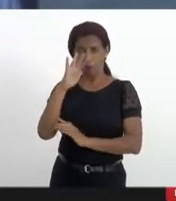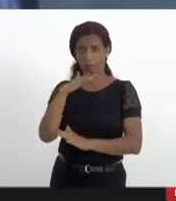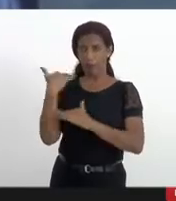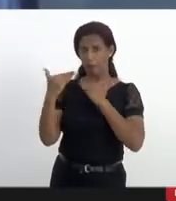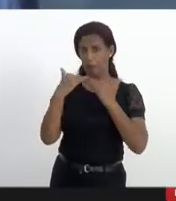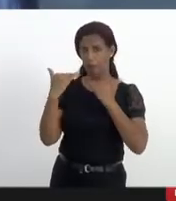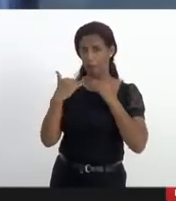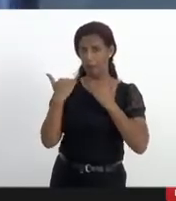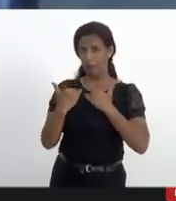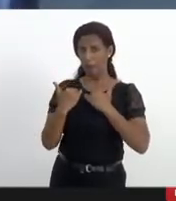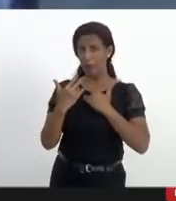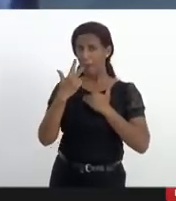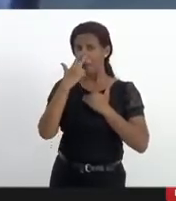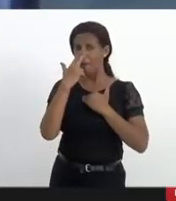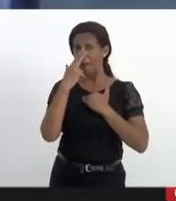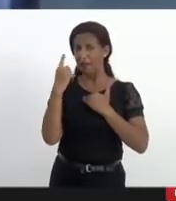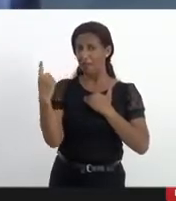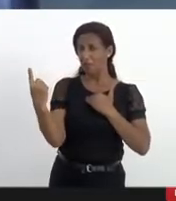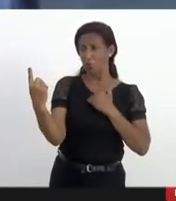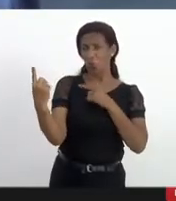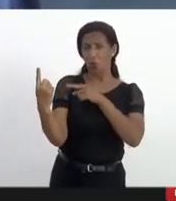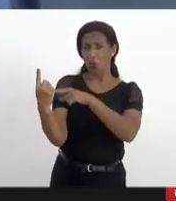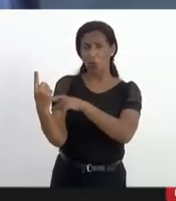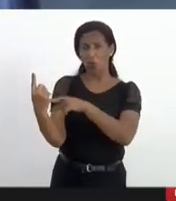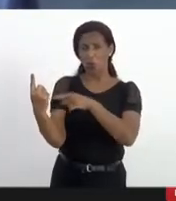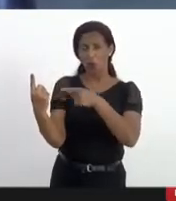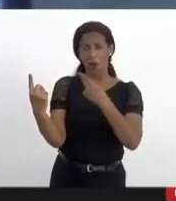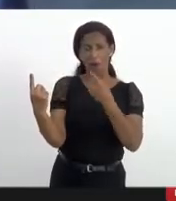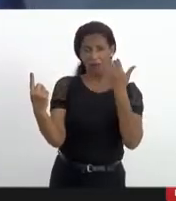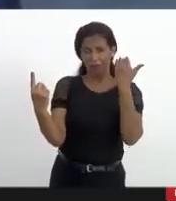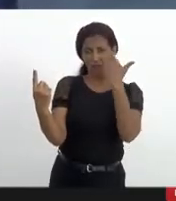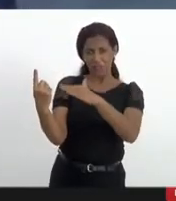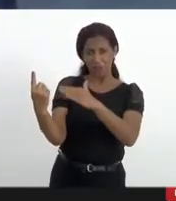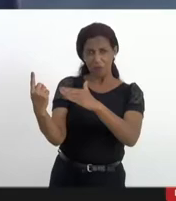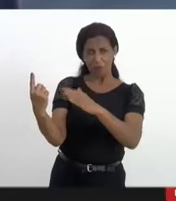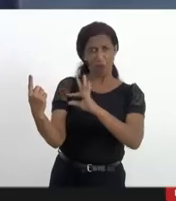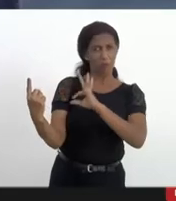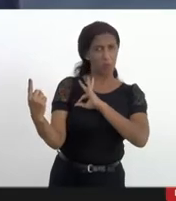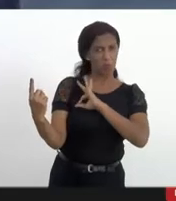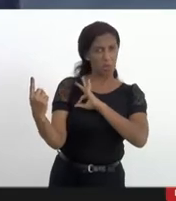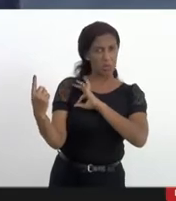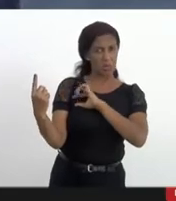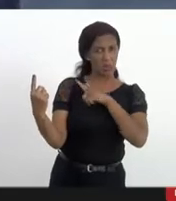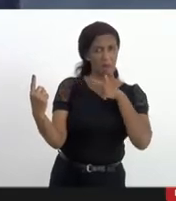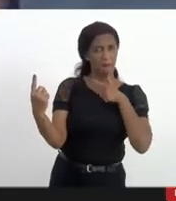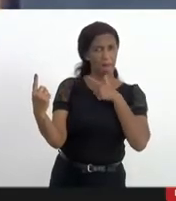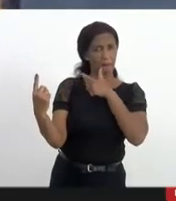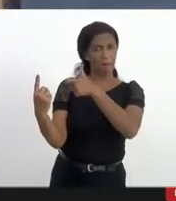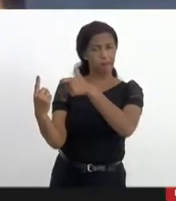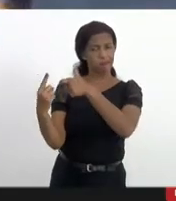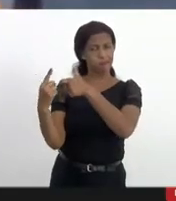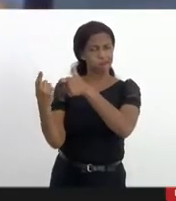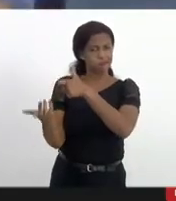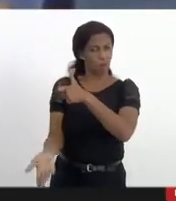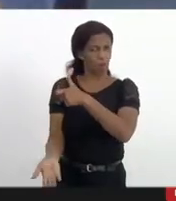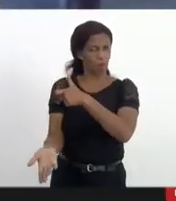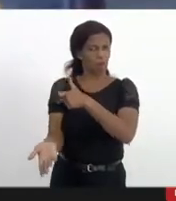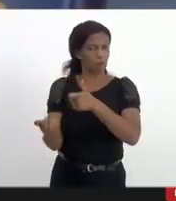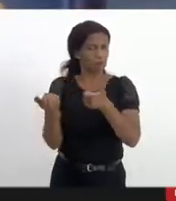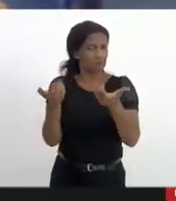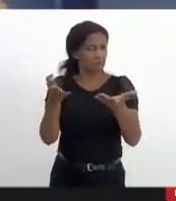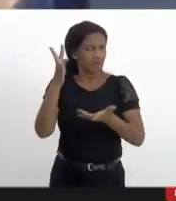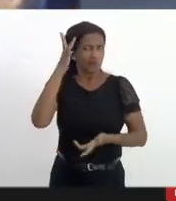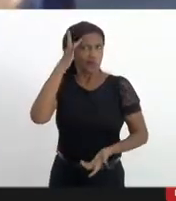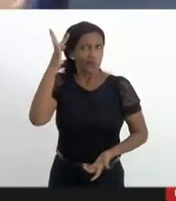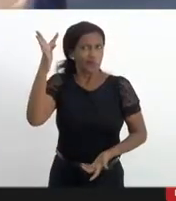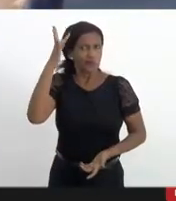execução do policial André Frias, vitimado logo no início da operação. Eu trago essa reflexão porque não